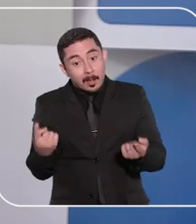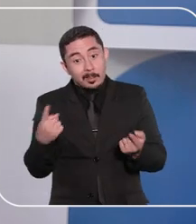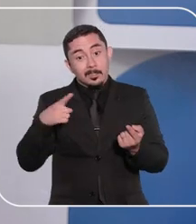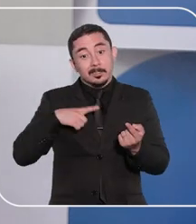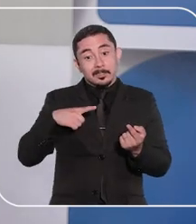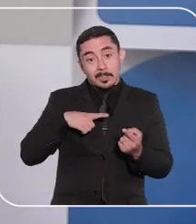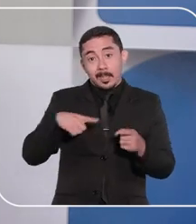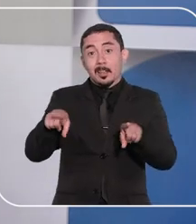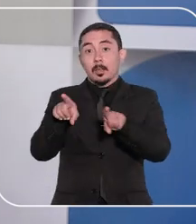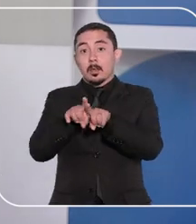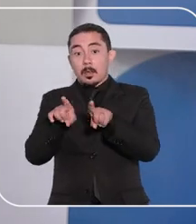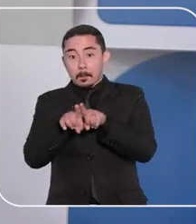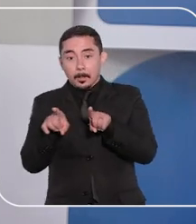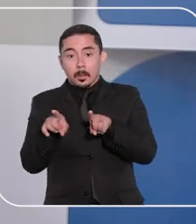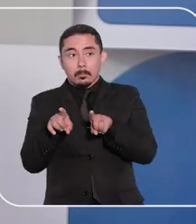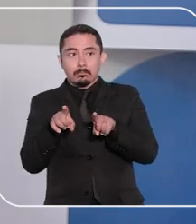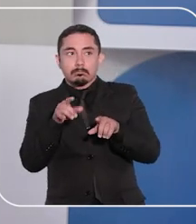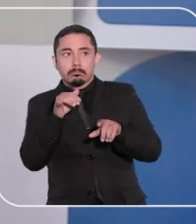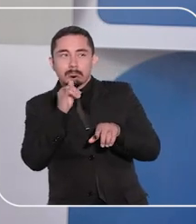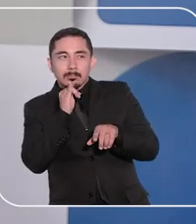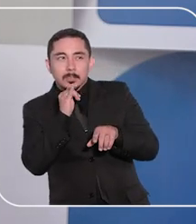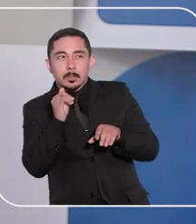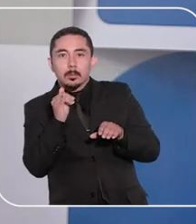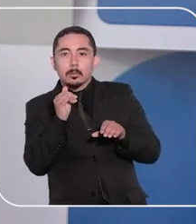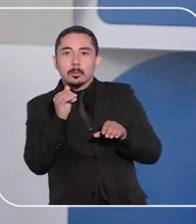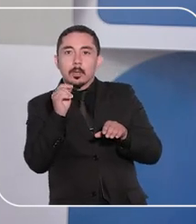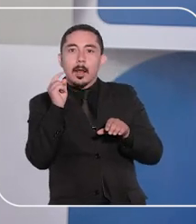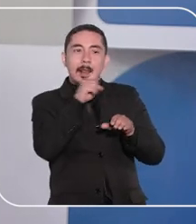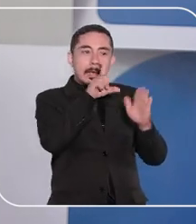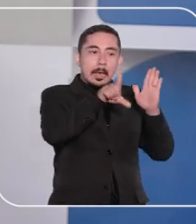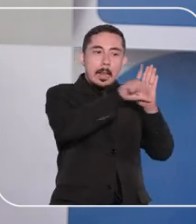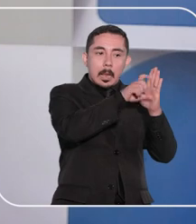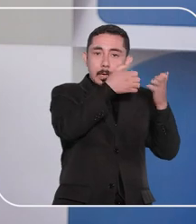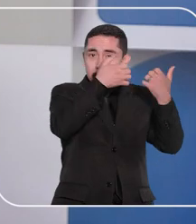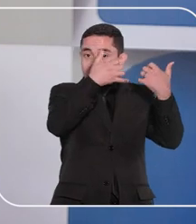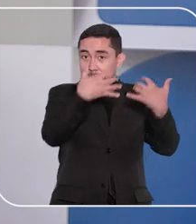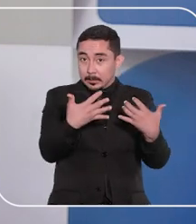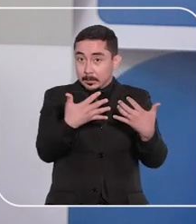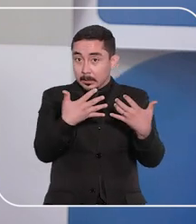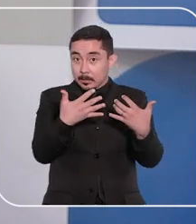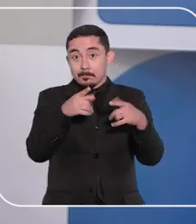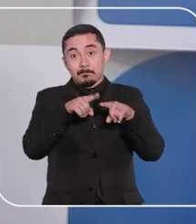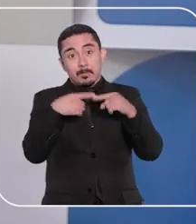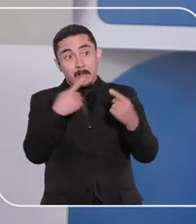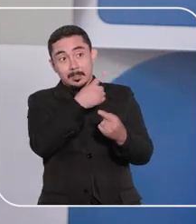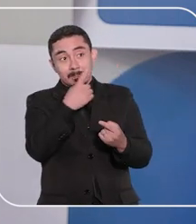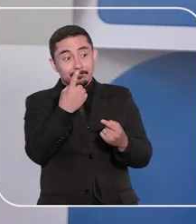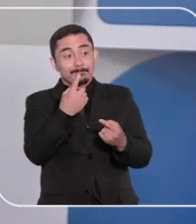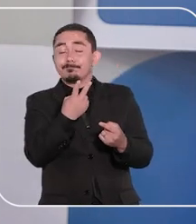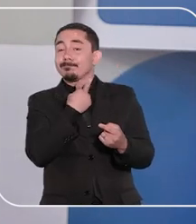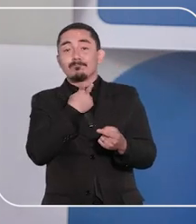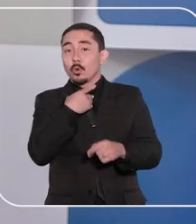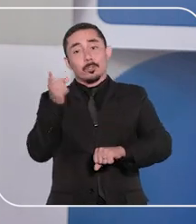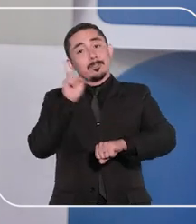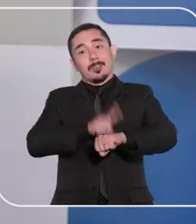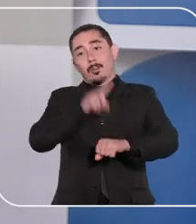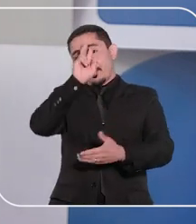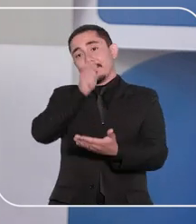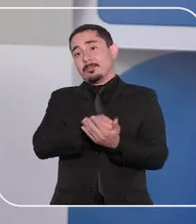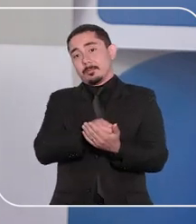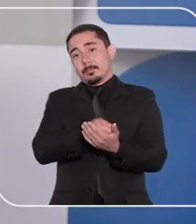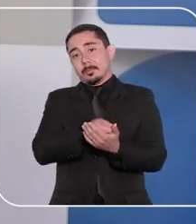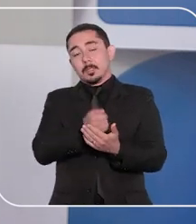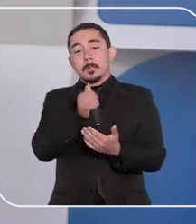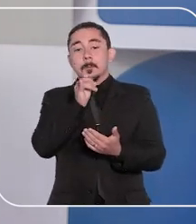outro lado, existem também aquelas situações definidas na legislação em que não se pode decidir de